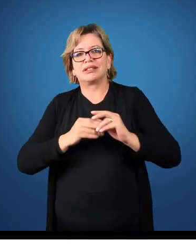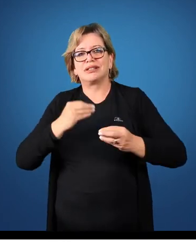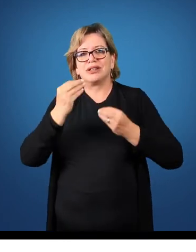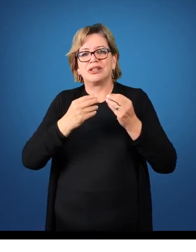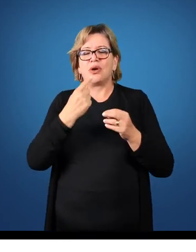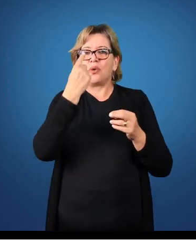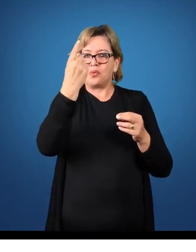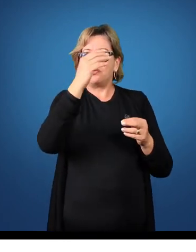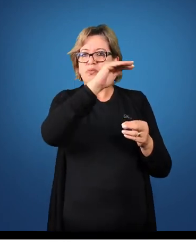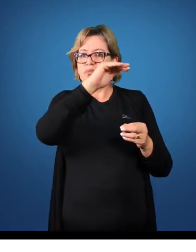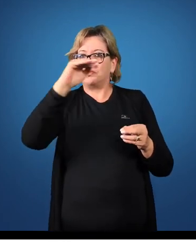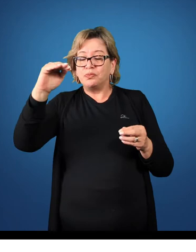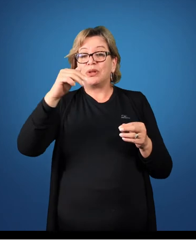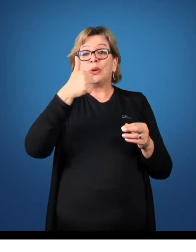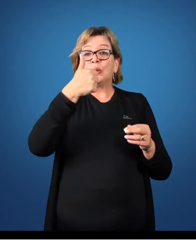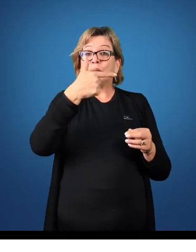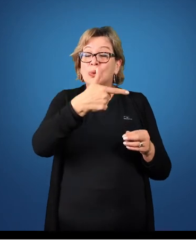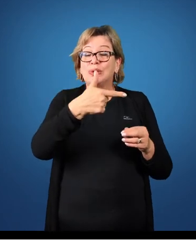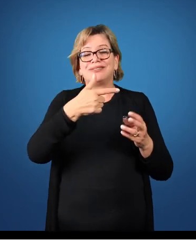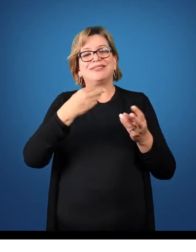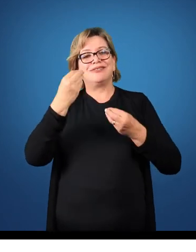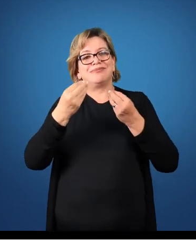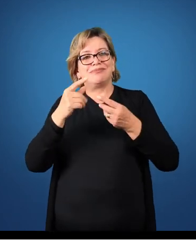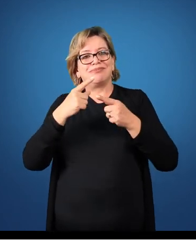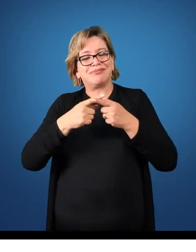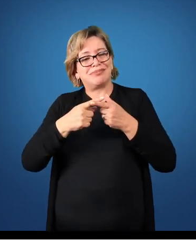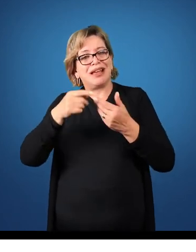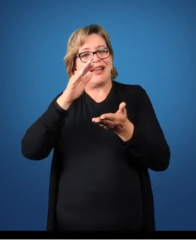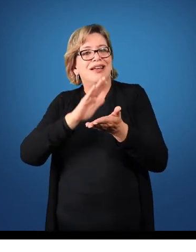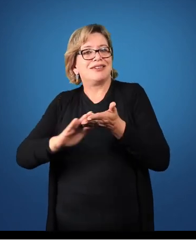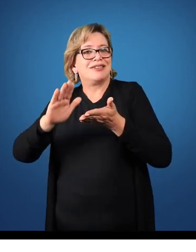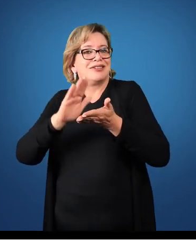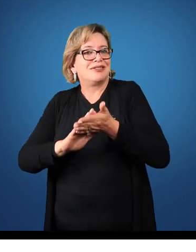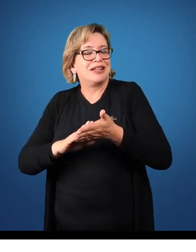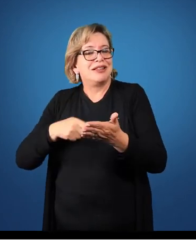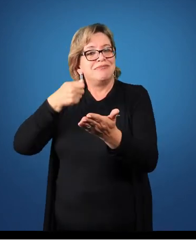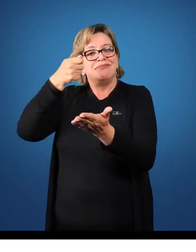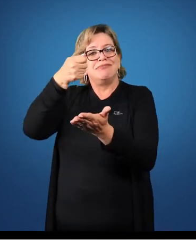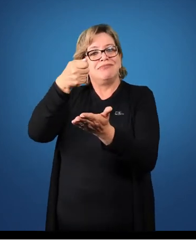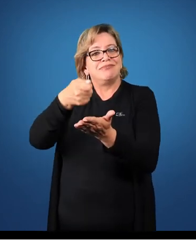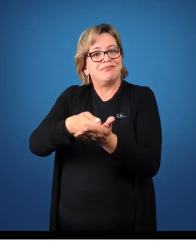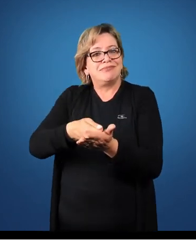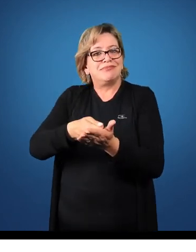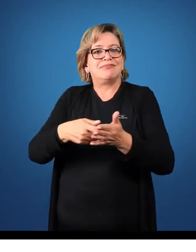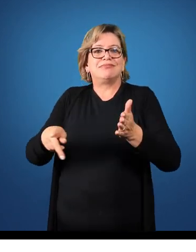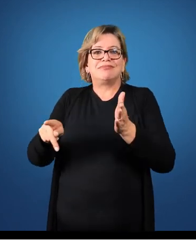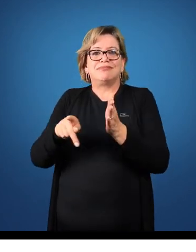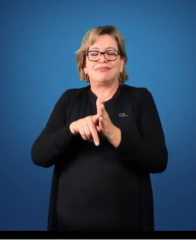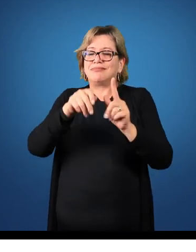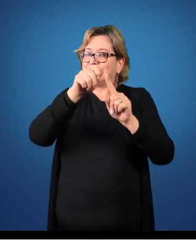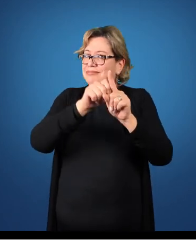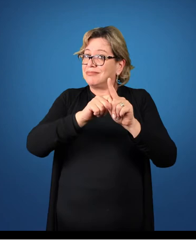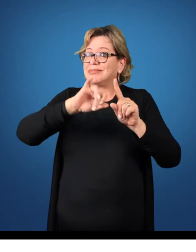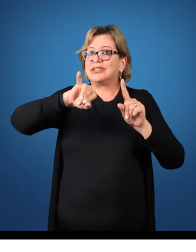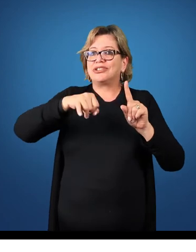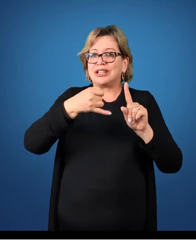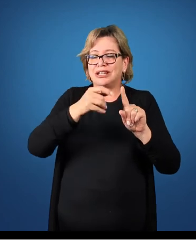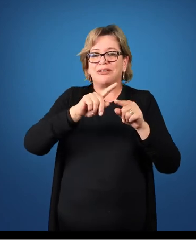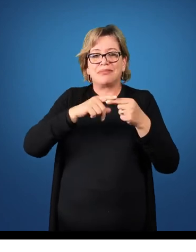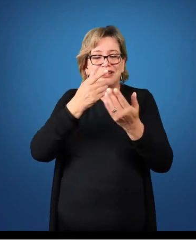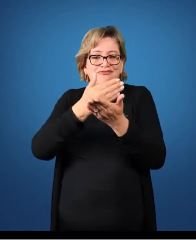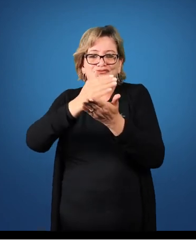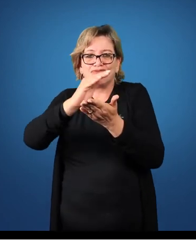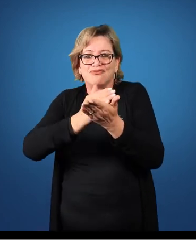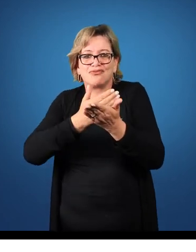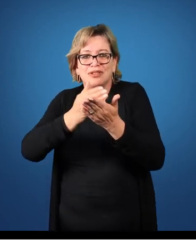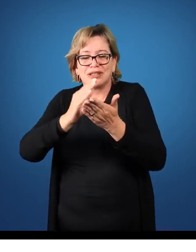dozeavos para cada mês, porque a despesa que foi paga em janeiro, ela é